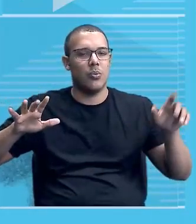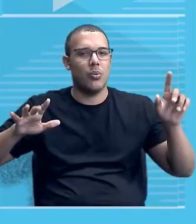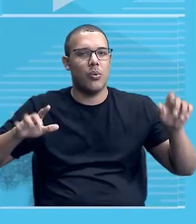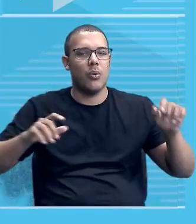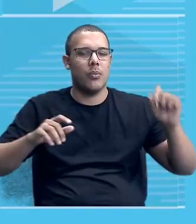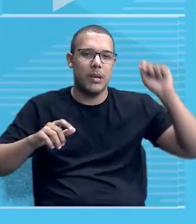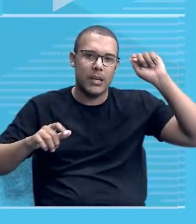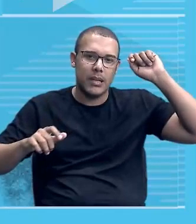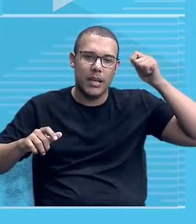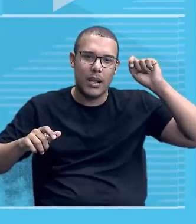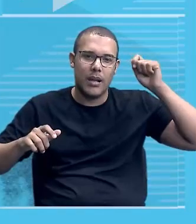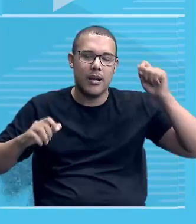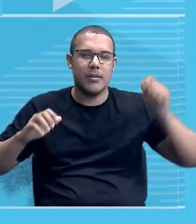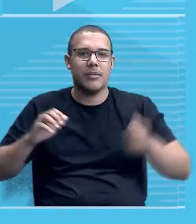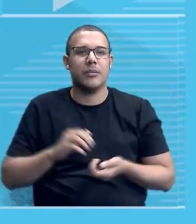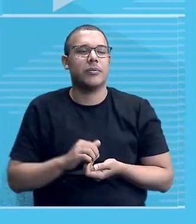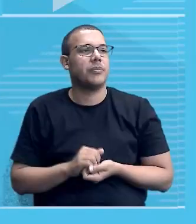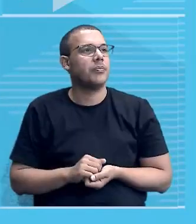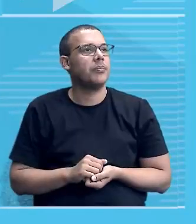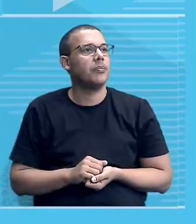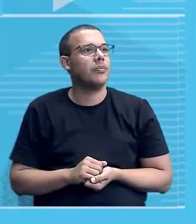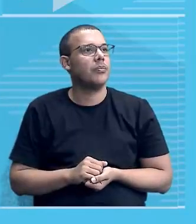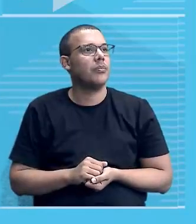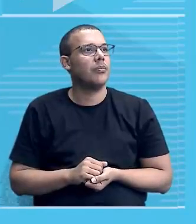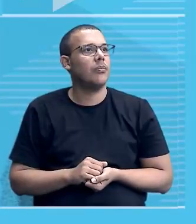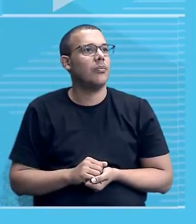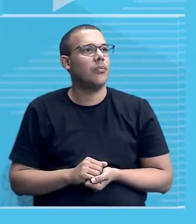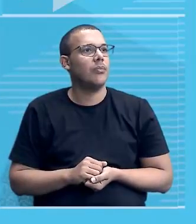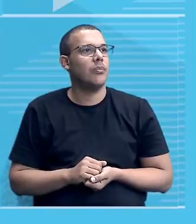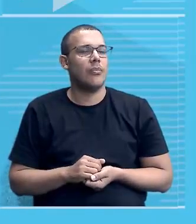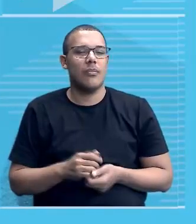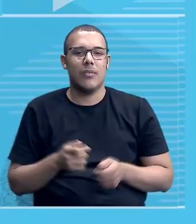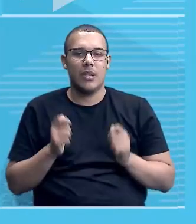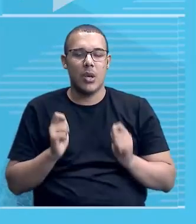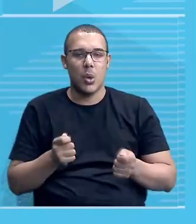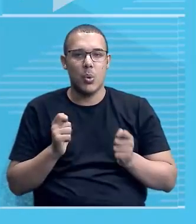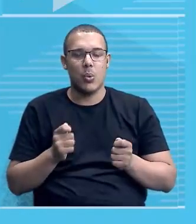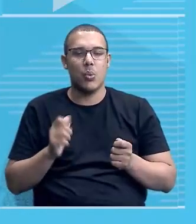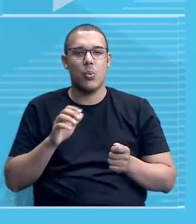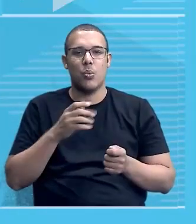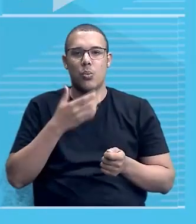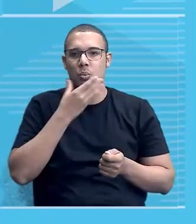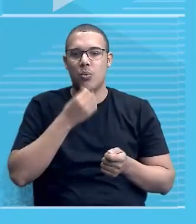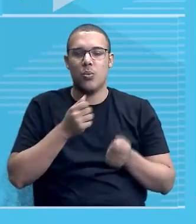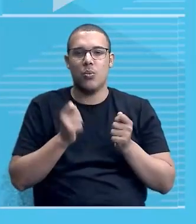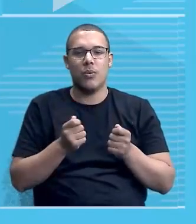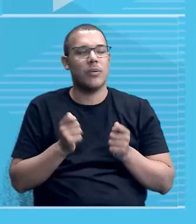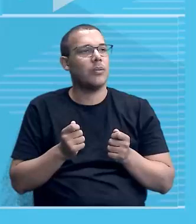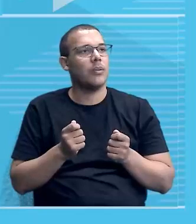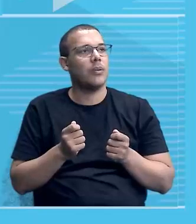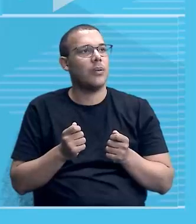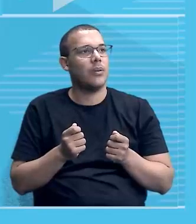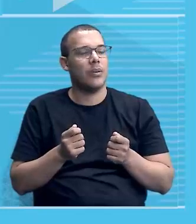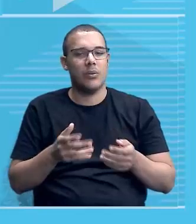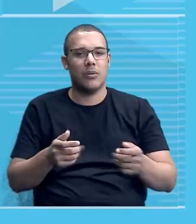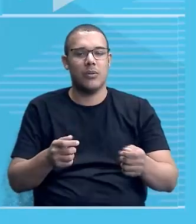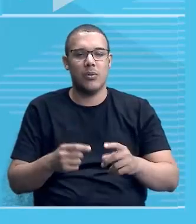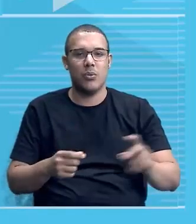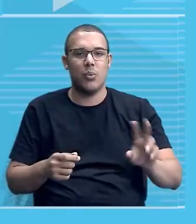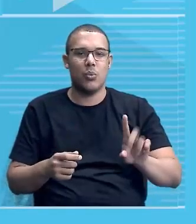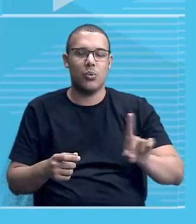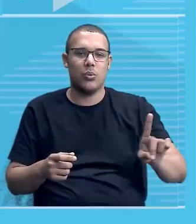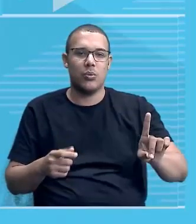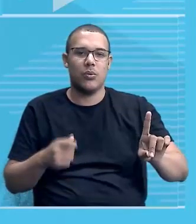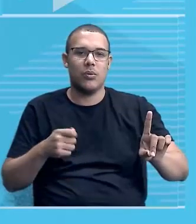e observe, pessoal, observe que um puxando aqui, né? Esse carrinho, e o outro